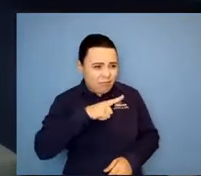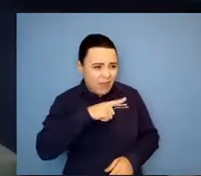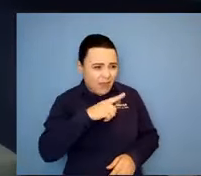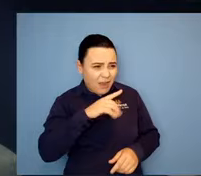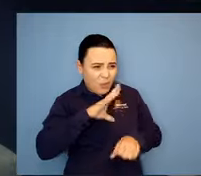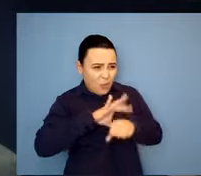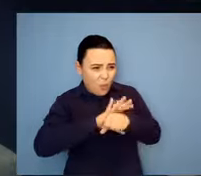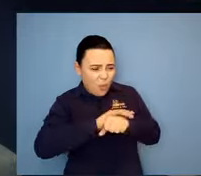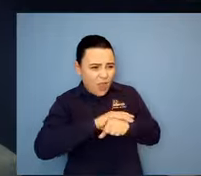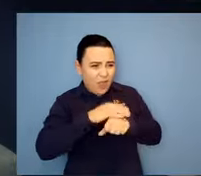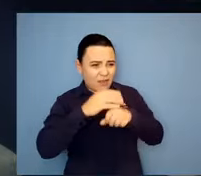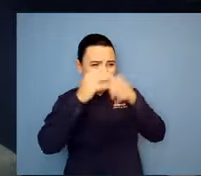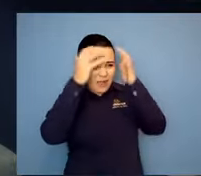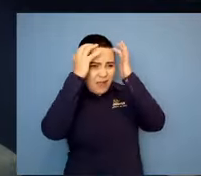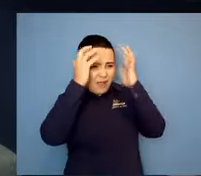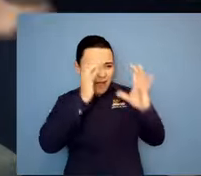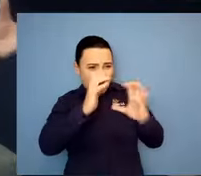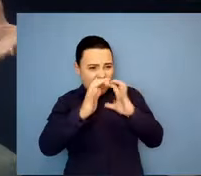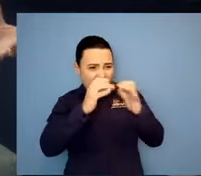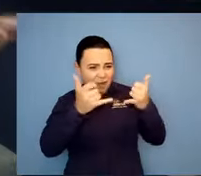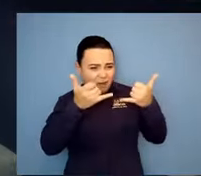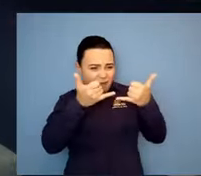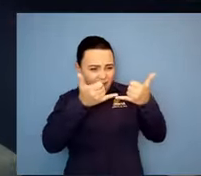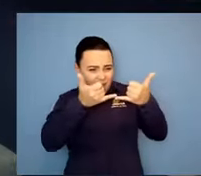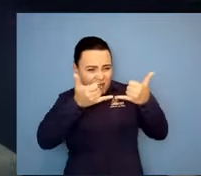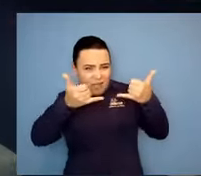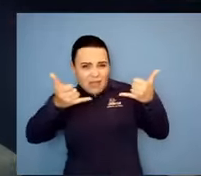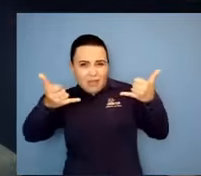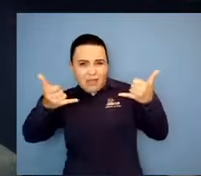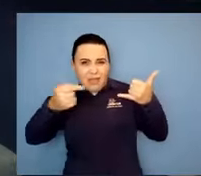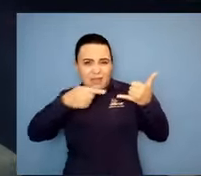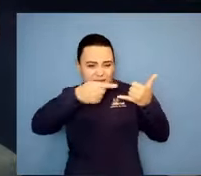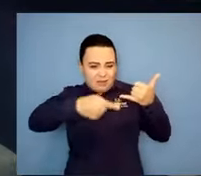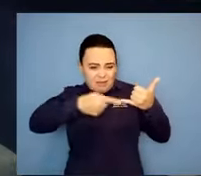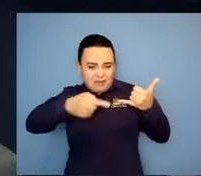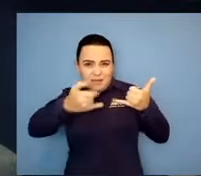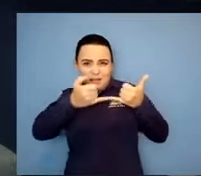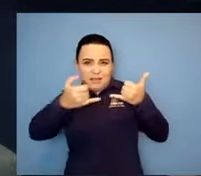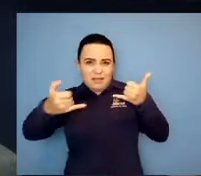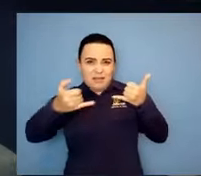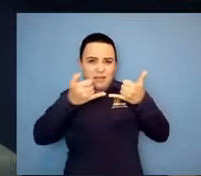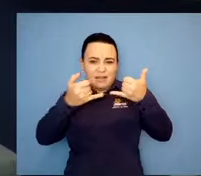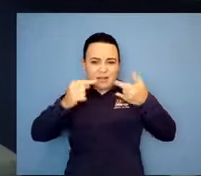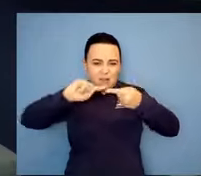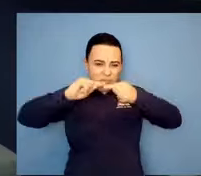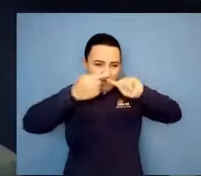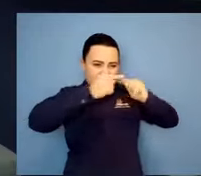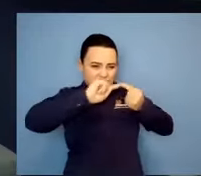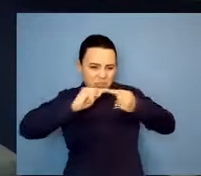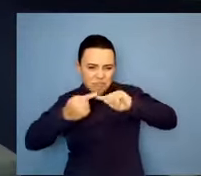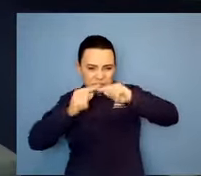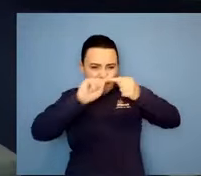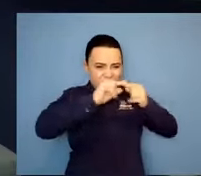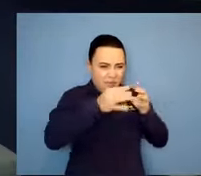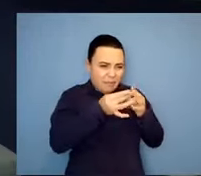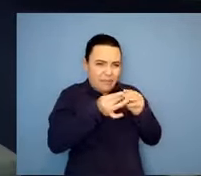elas precisam buscar essa saúde mental, Sim. É uma saúde mental e não é, nem é só mãe